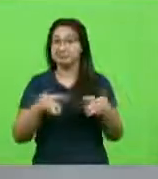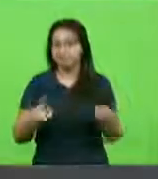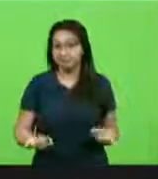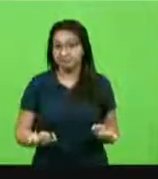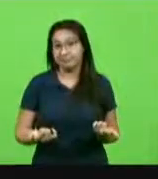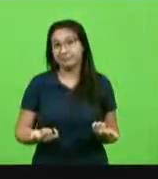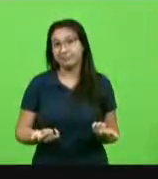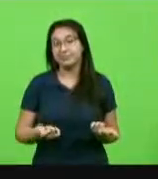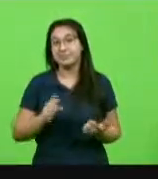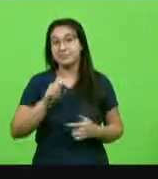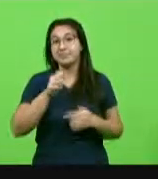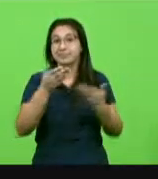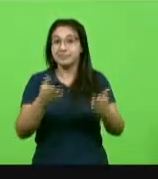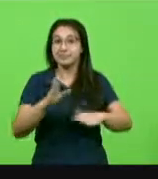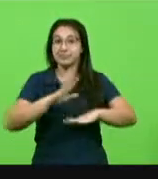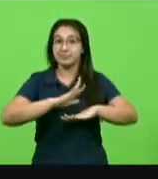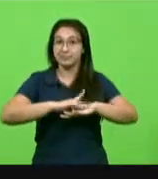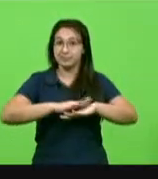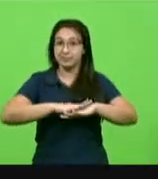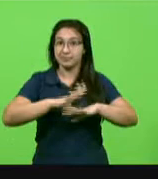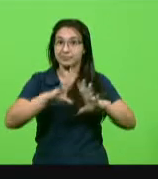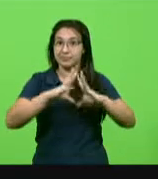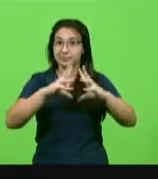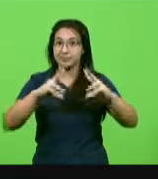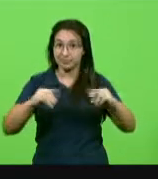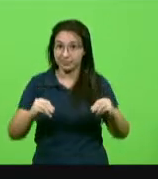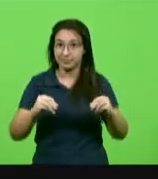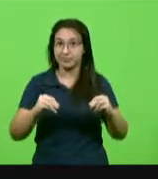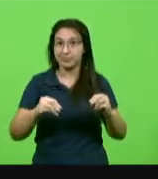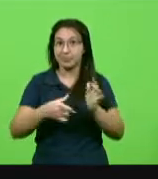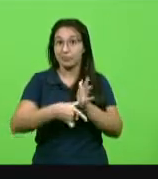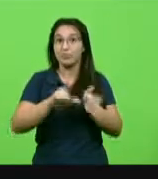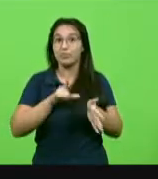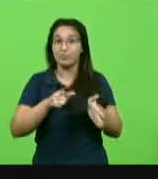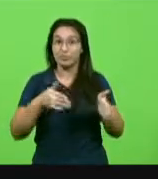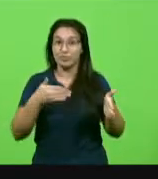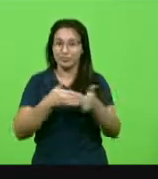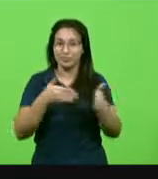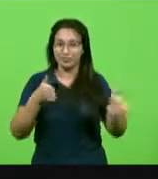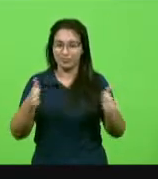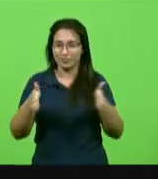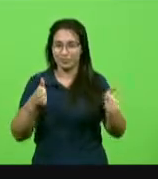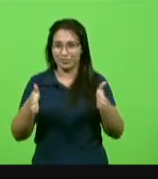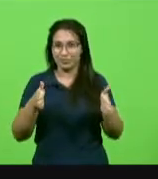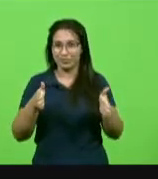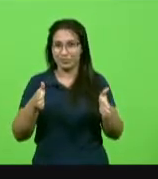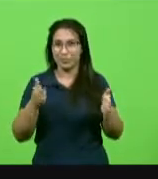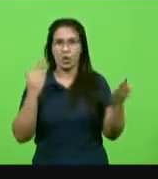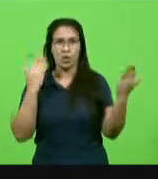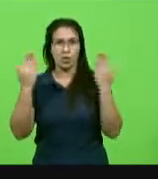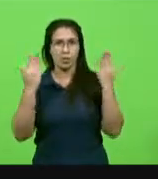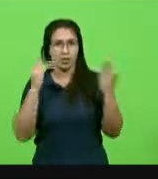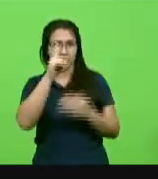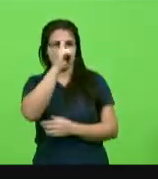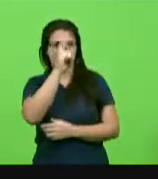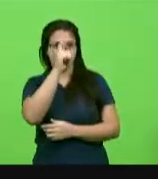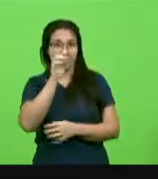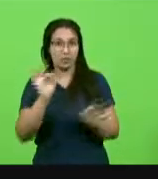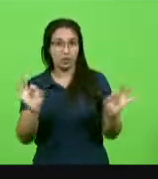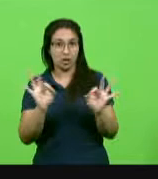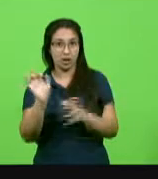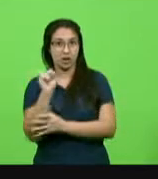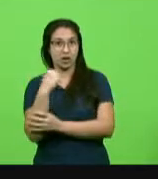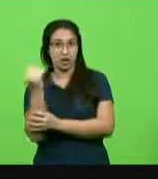além de curar o paciente antes do prazo, se comparado a hospitais que não têm esse